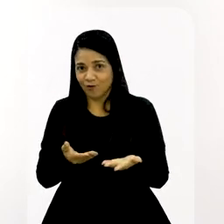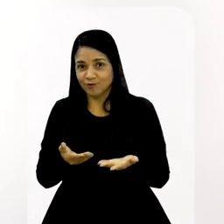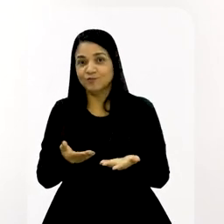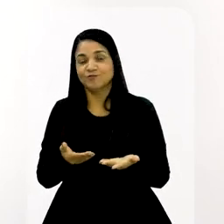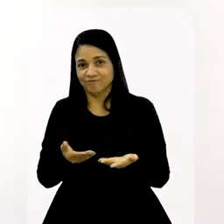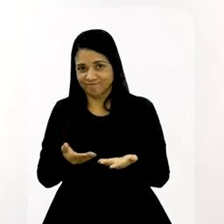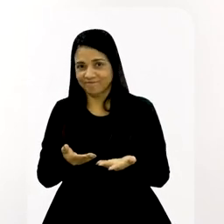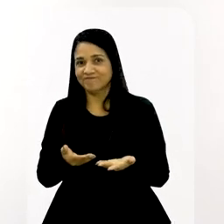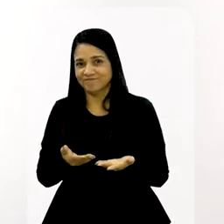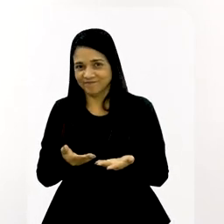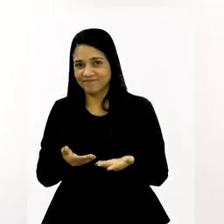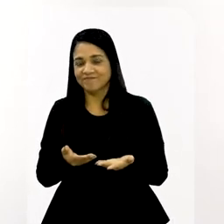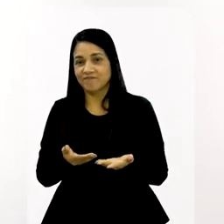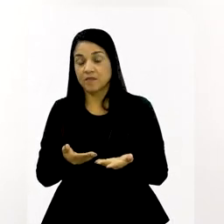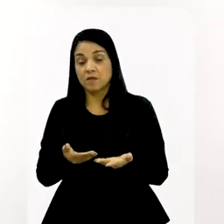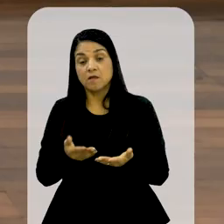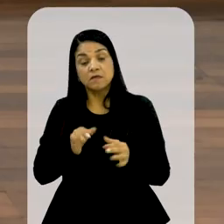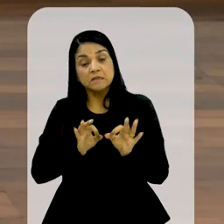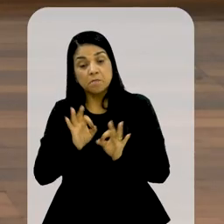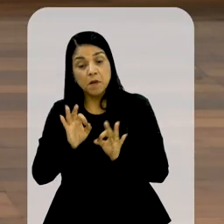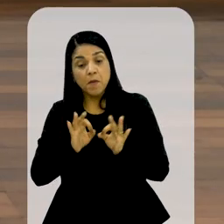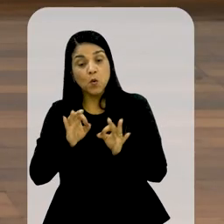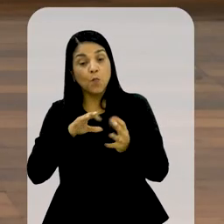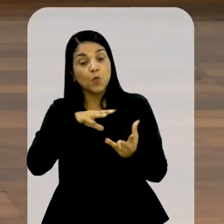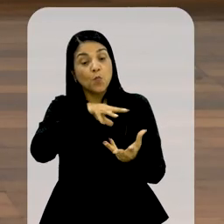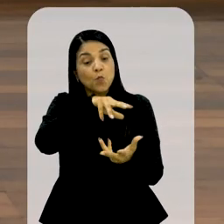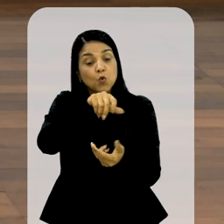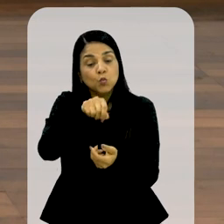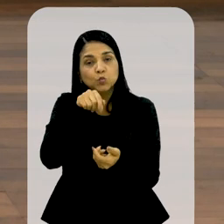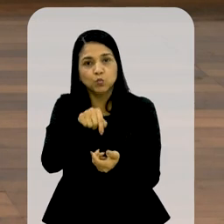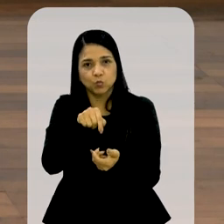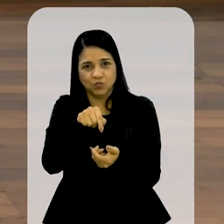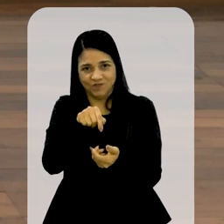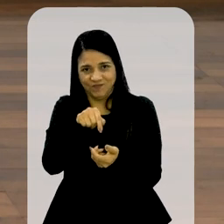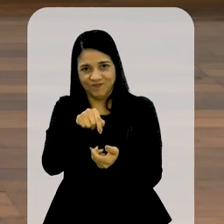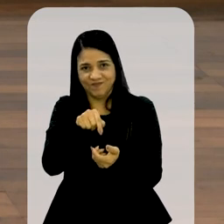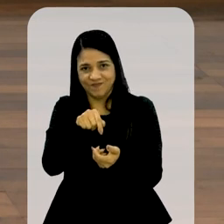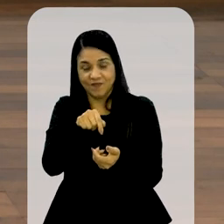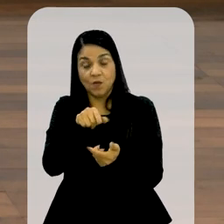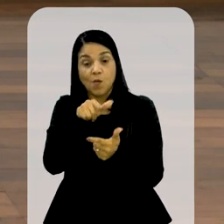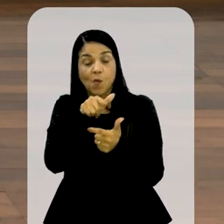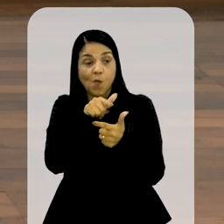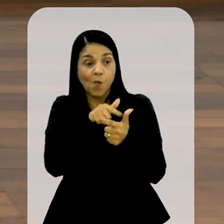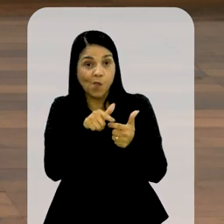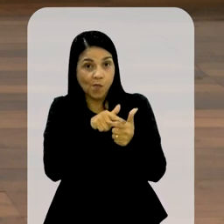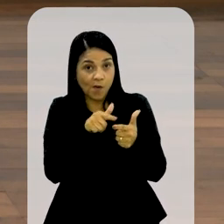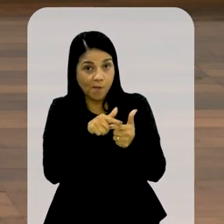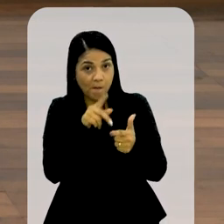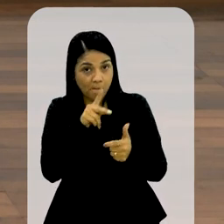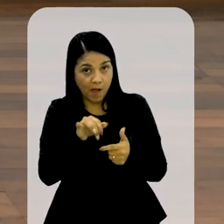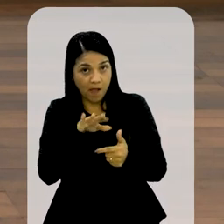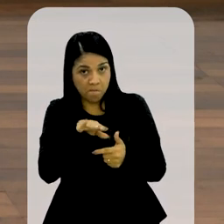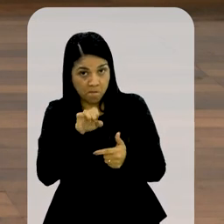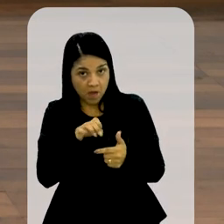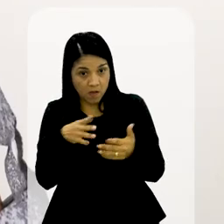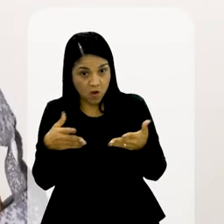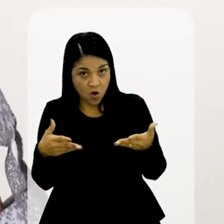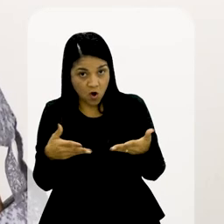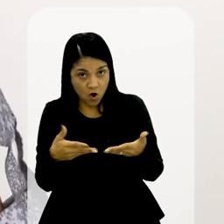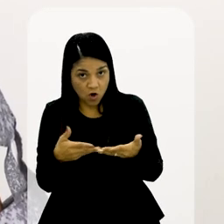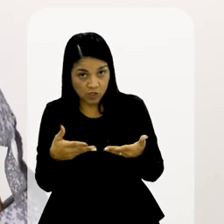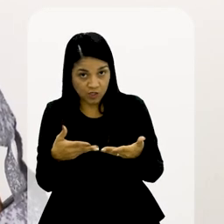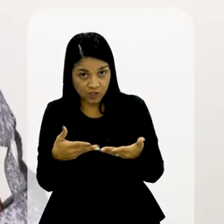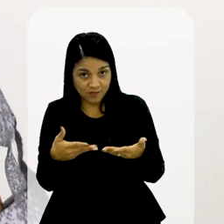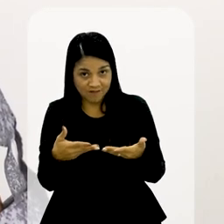estariam com problemas. Mas você preparou eles para o mundo. Você tirou da redoma o problema